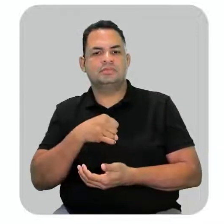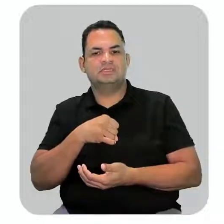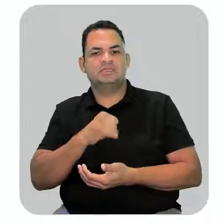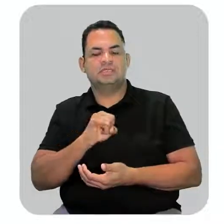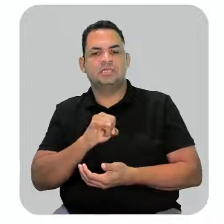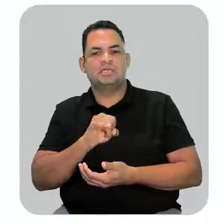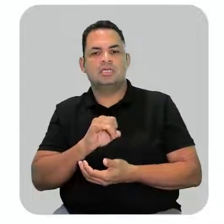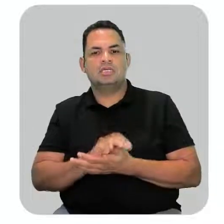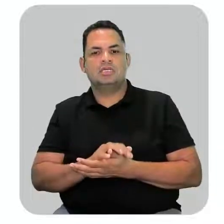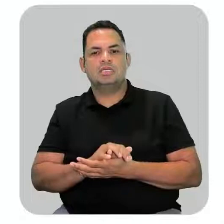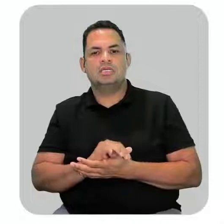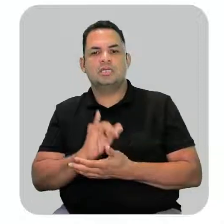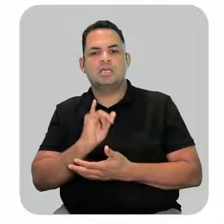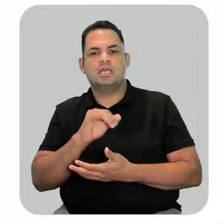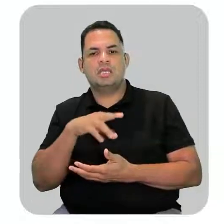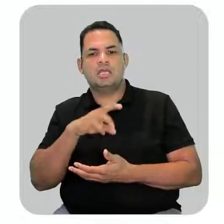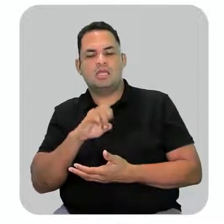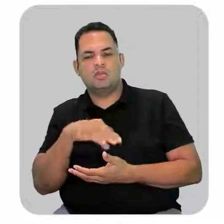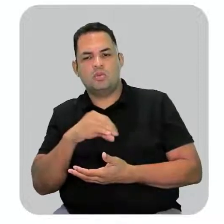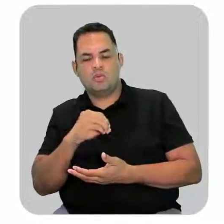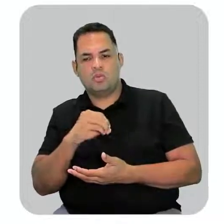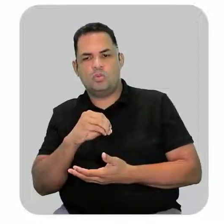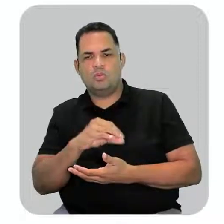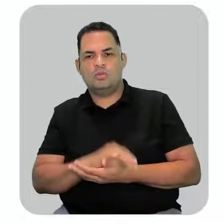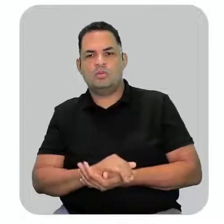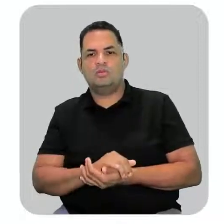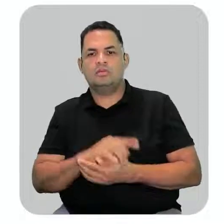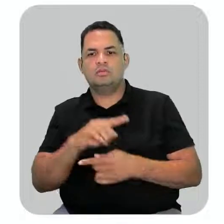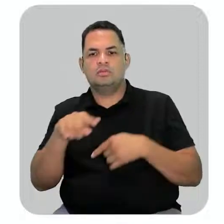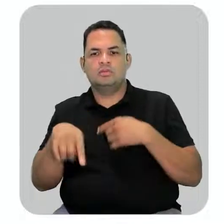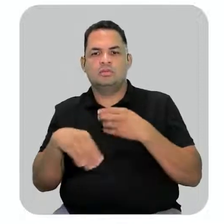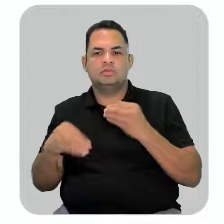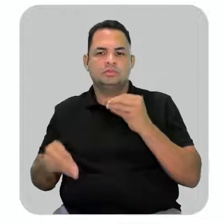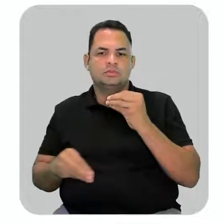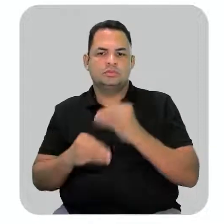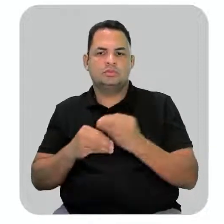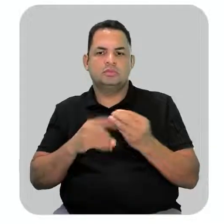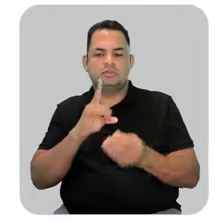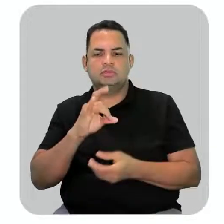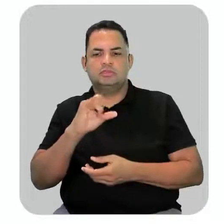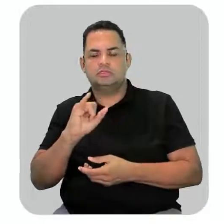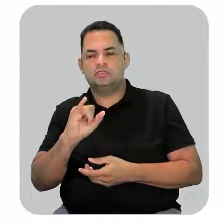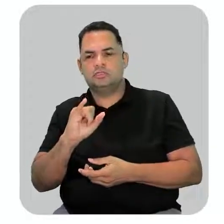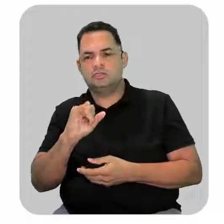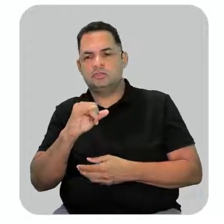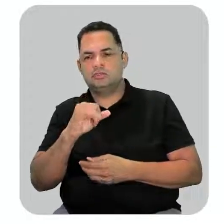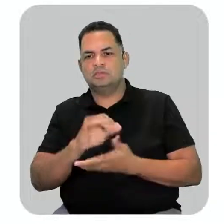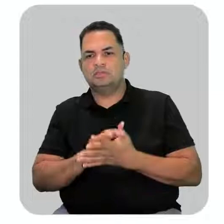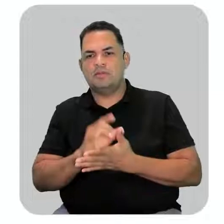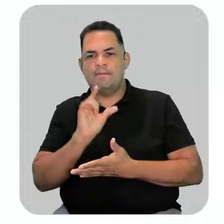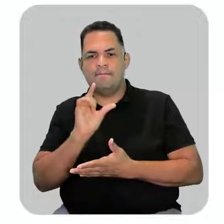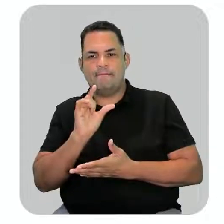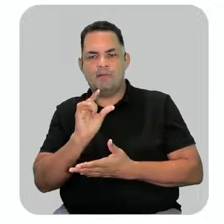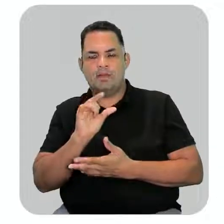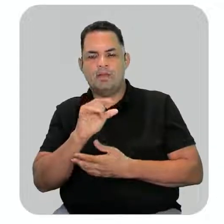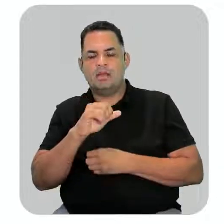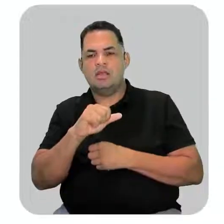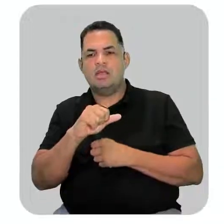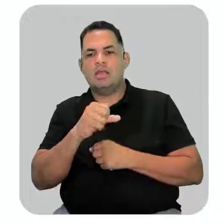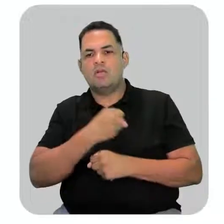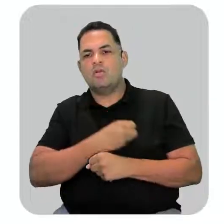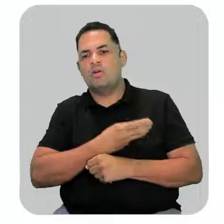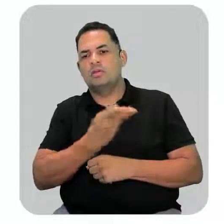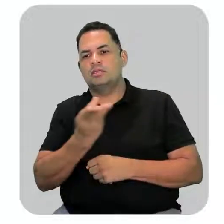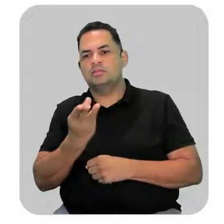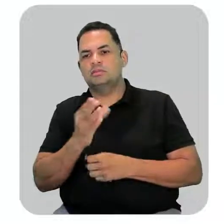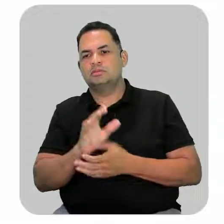IN, vira INO. Depois, adiciona o DI, que é o prefixo da quantidade de grupo funcional